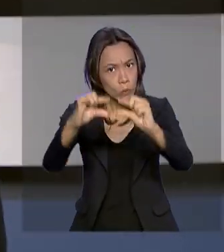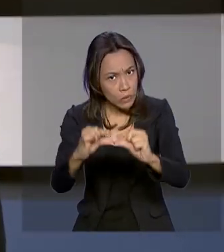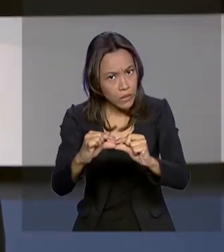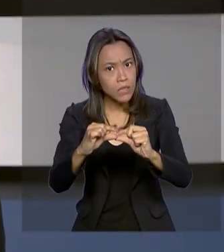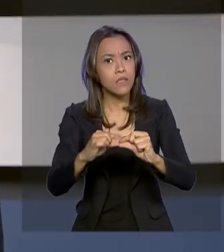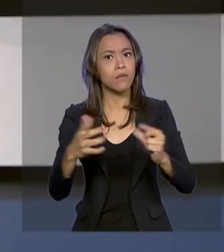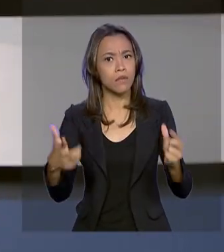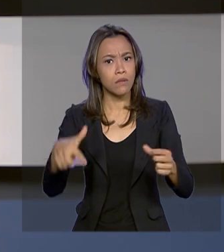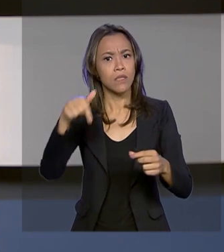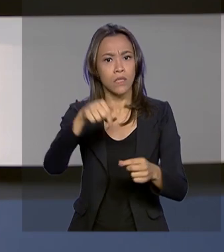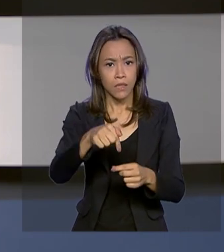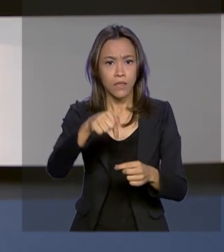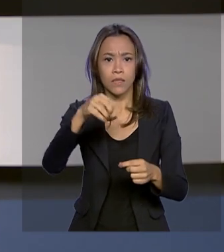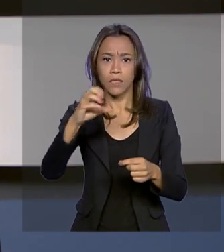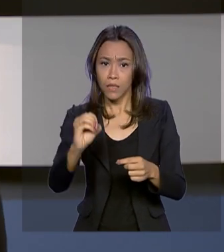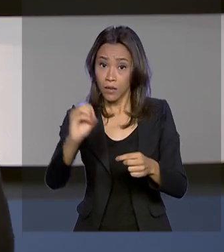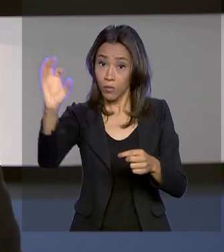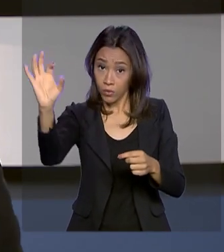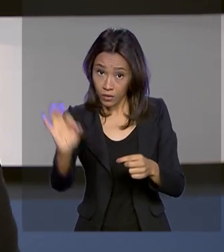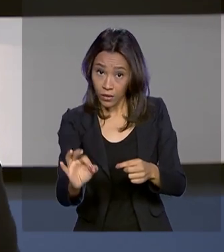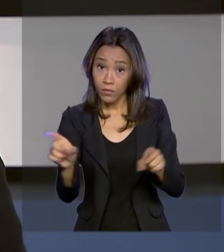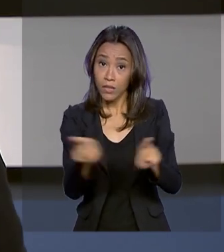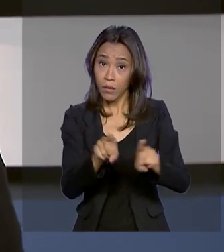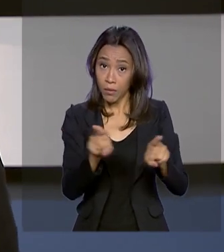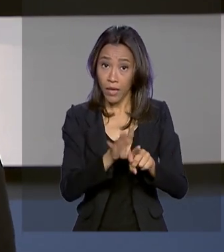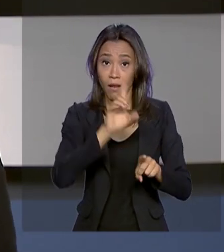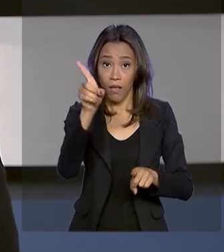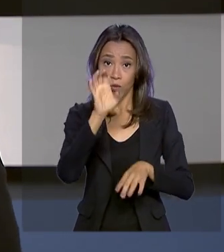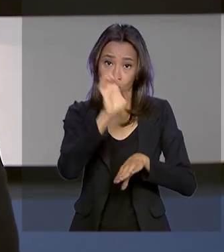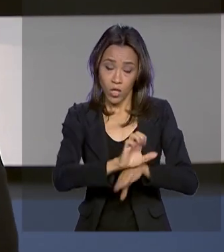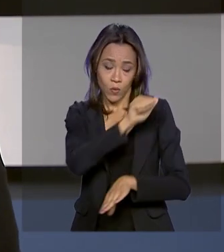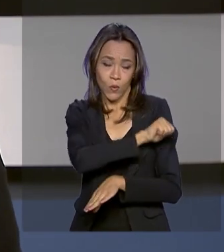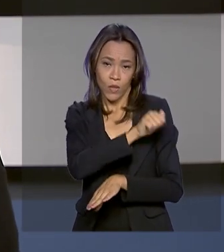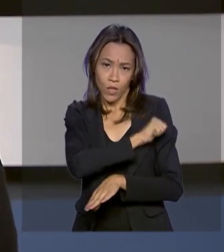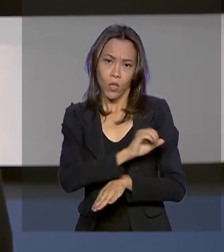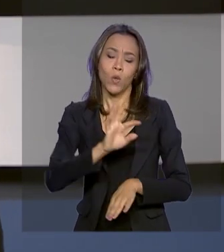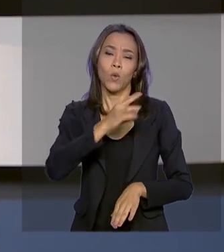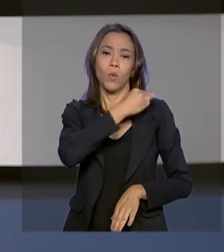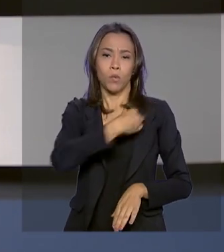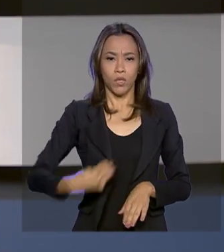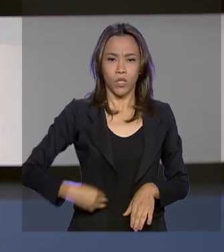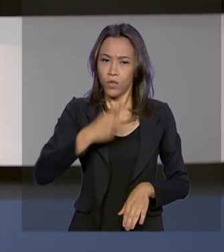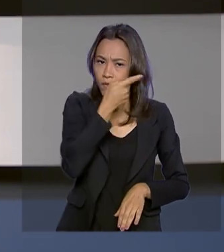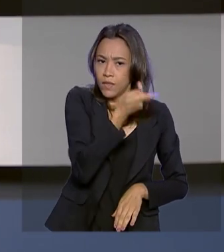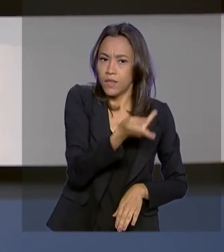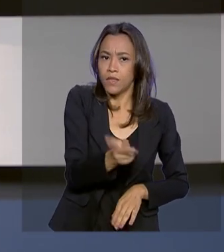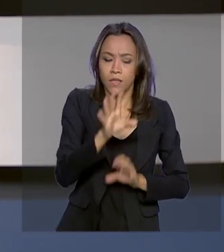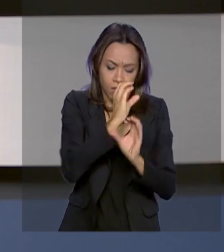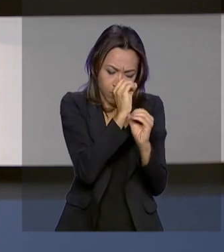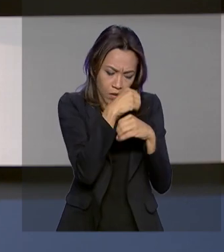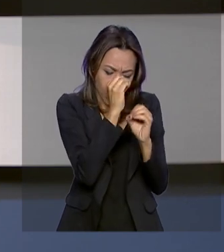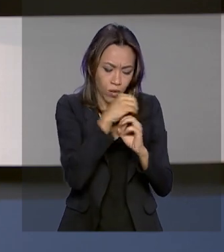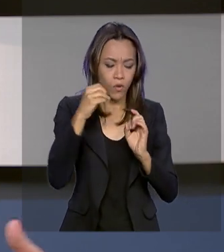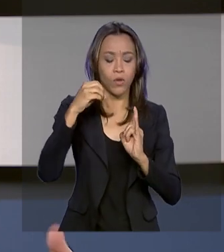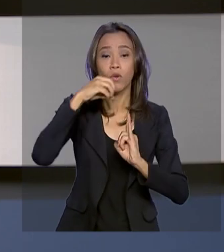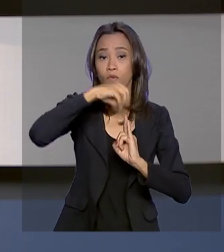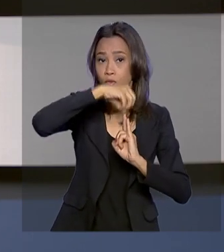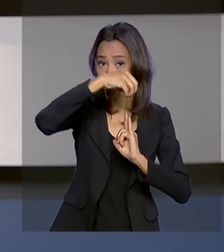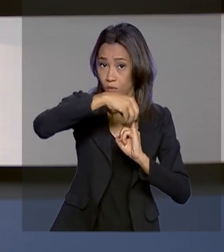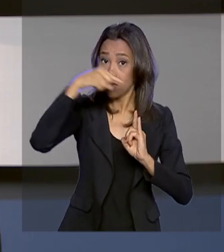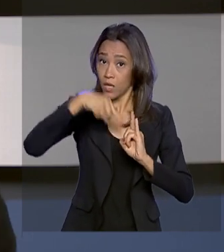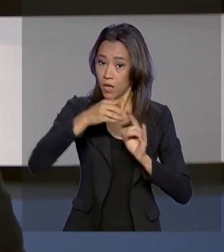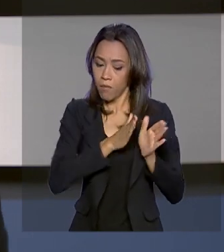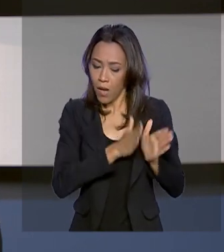chikungunha. Também no Rio, o ministro Mandetta visita o laboratório da Fiocruz, onde é desenvolvida todas as fases de